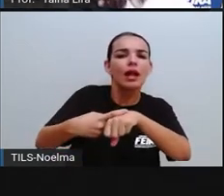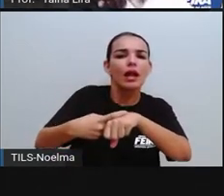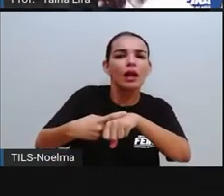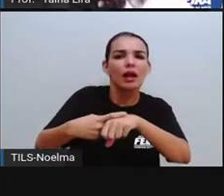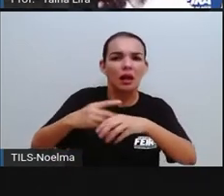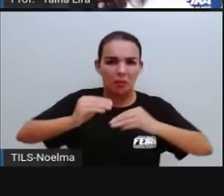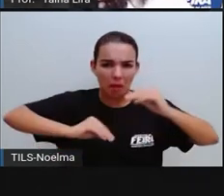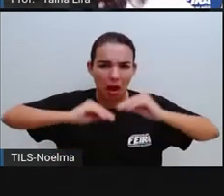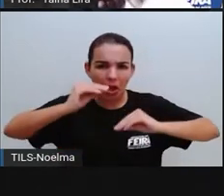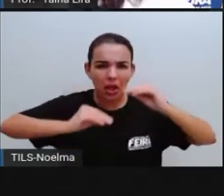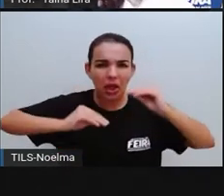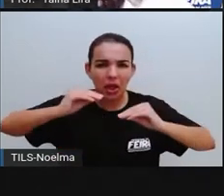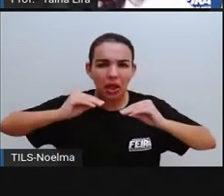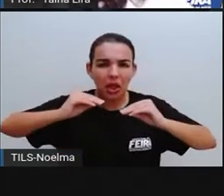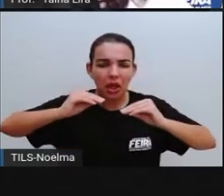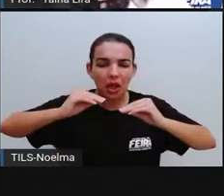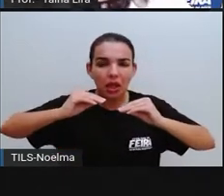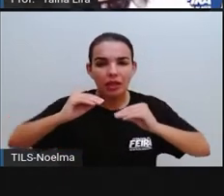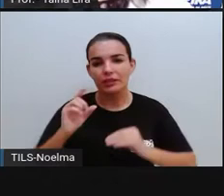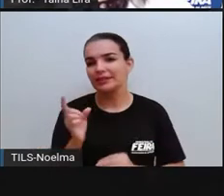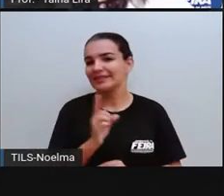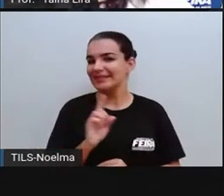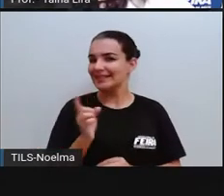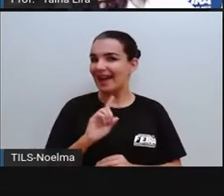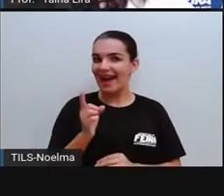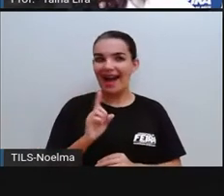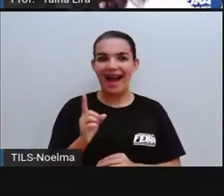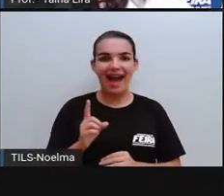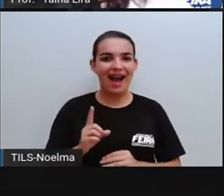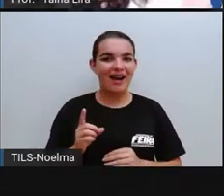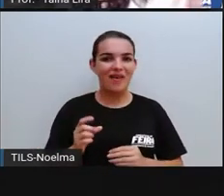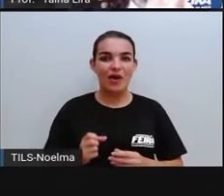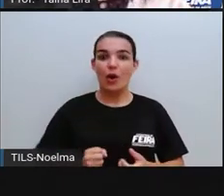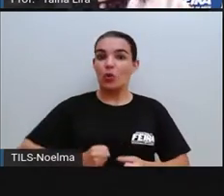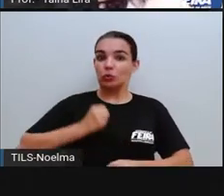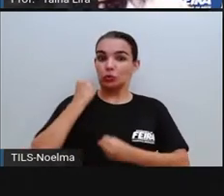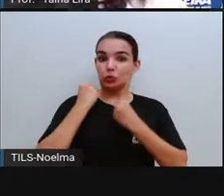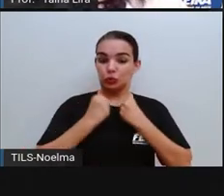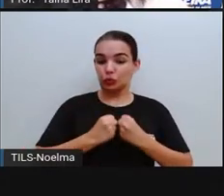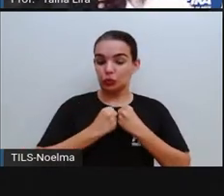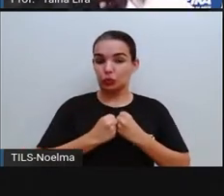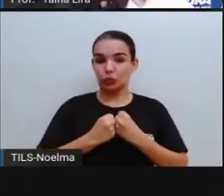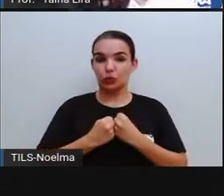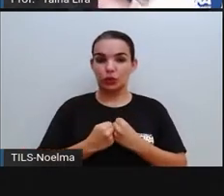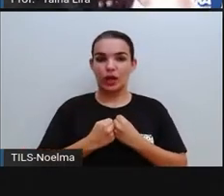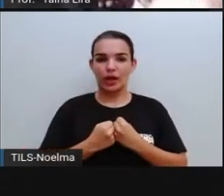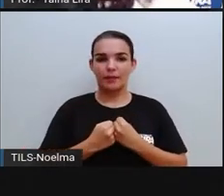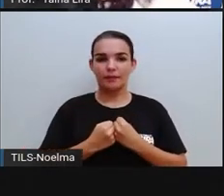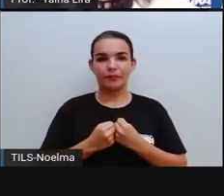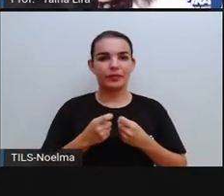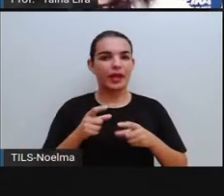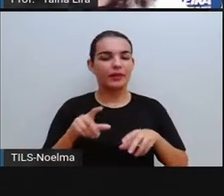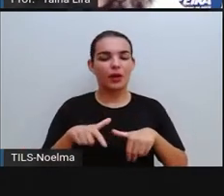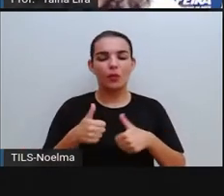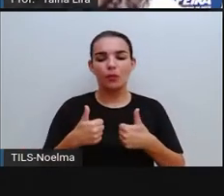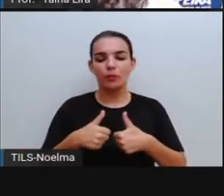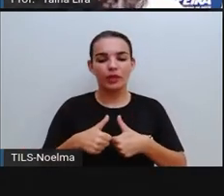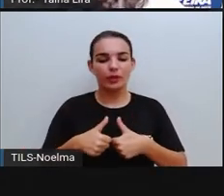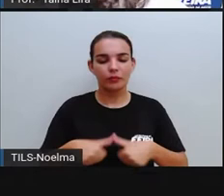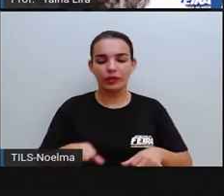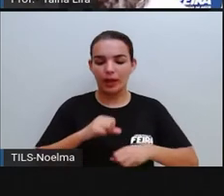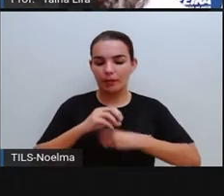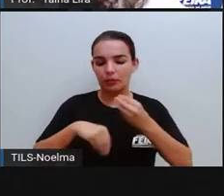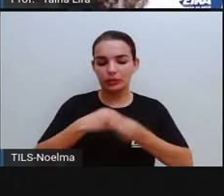A mesma coisa, inflexível, né? No entanto, a gente consegue quebrar, mas a gente não consegue mudar ali a forma.